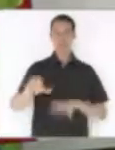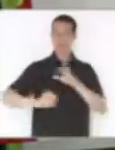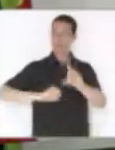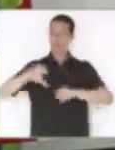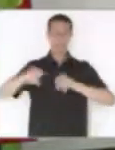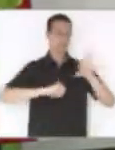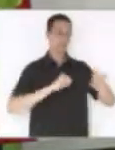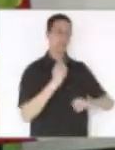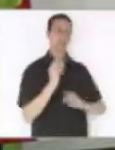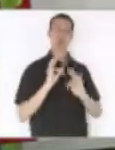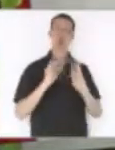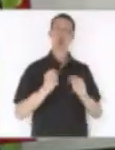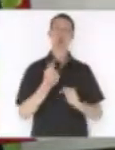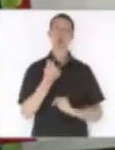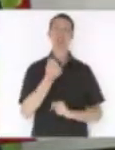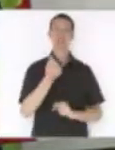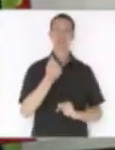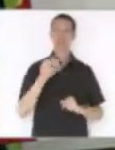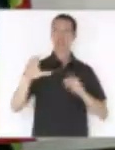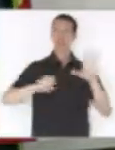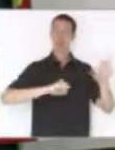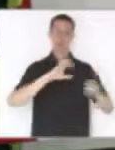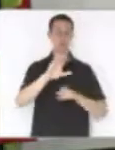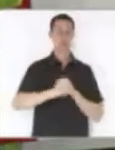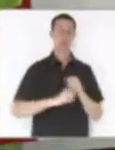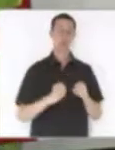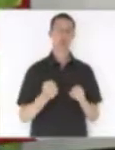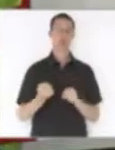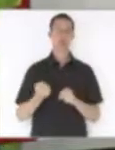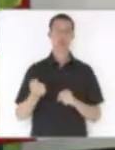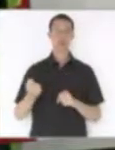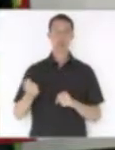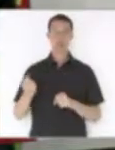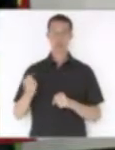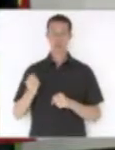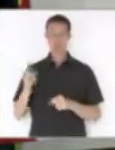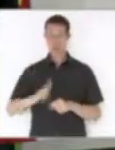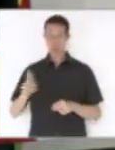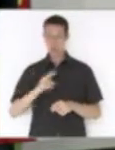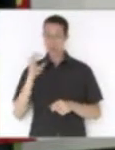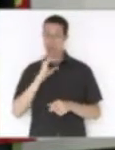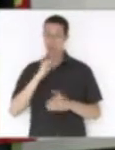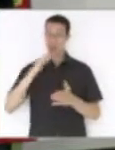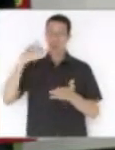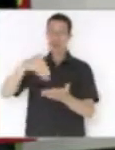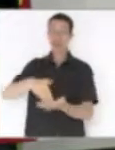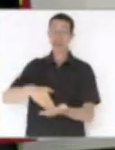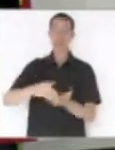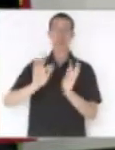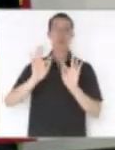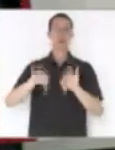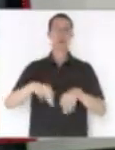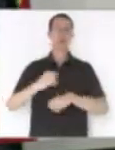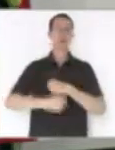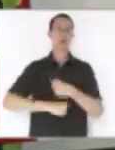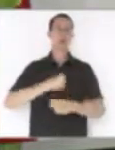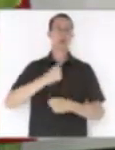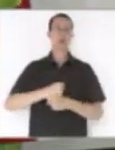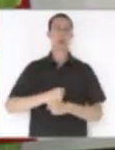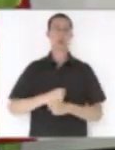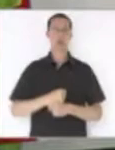possível, para poder colocar no caixa, para gastar até o final do ano, ou até o início do ano que vem,